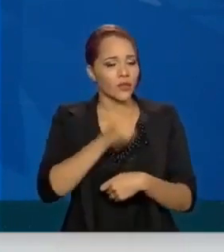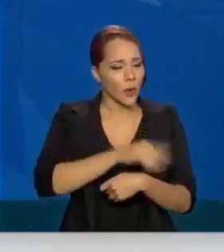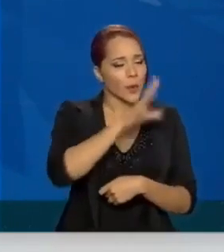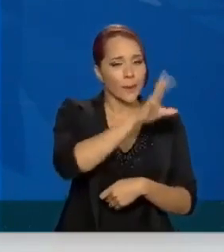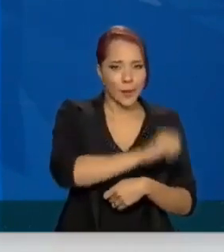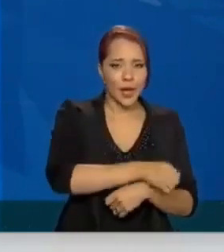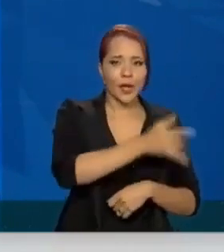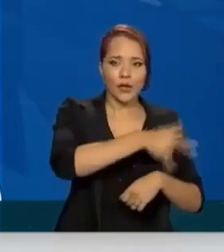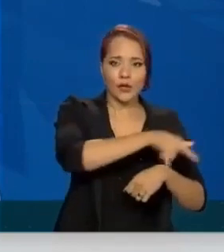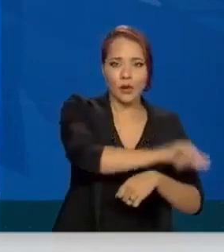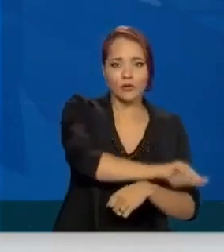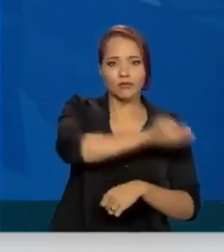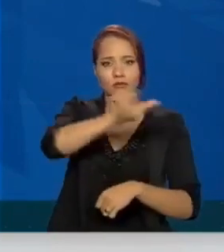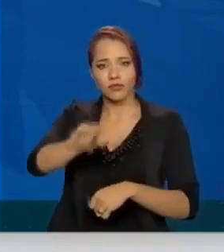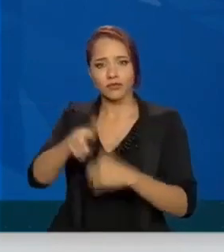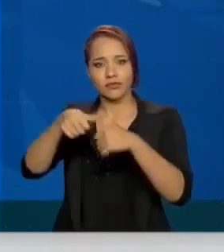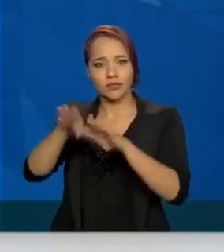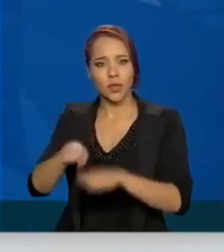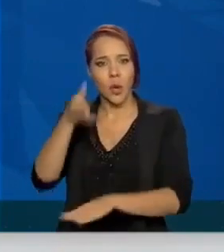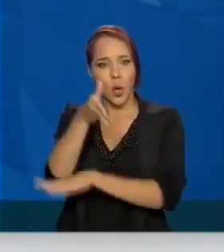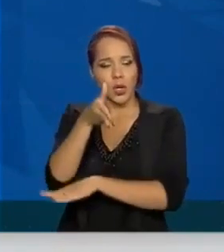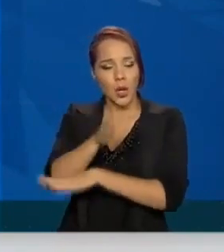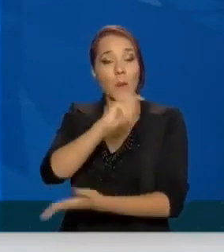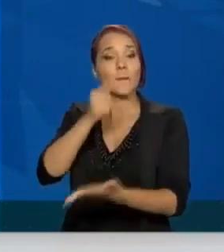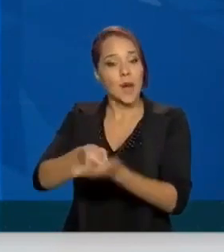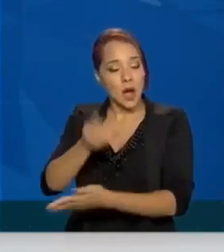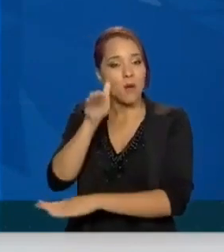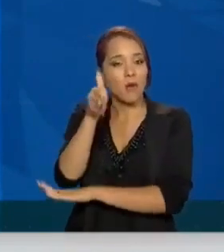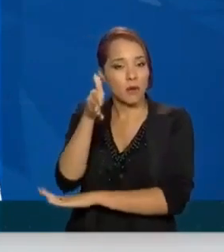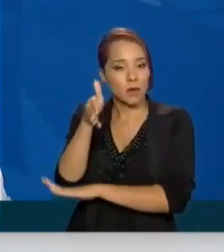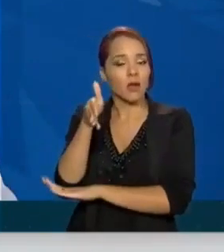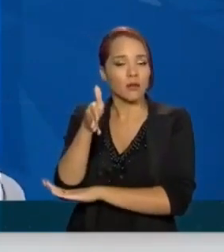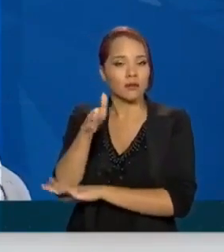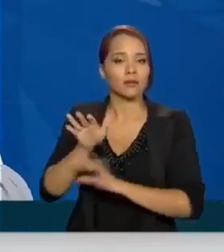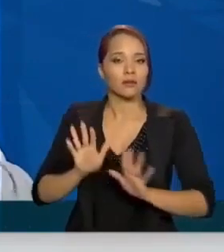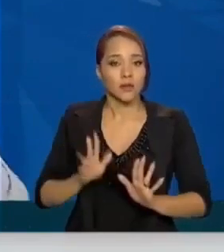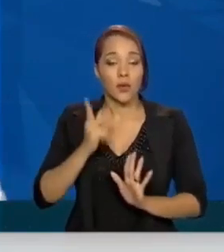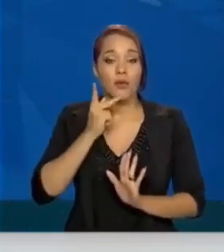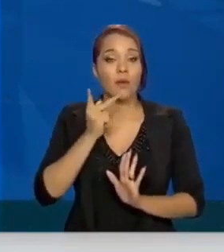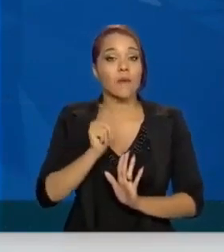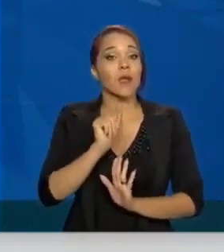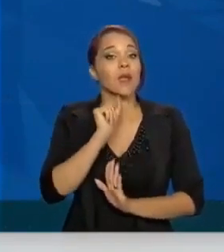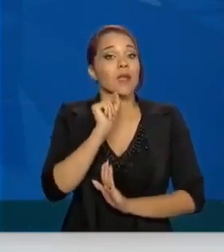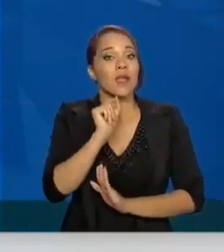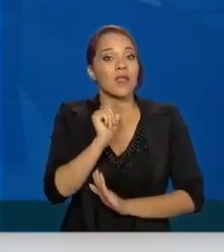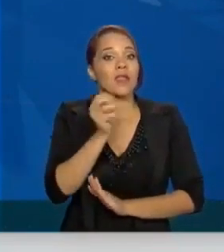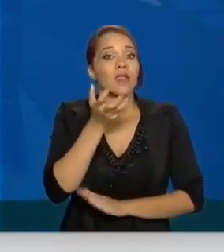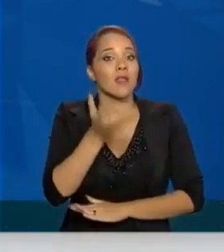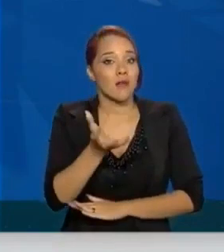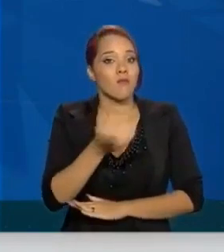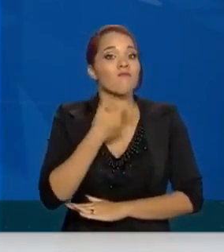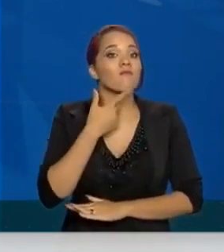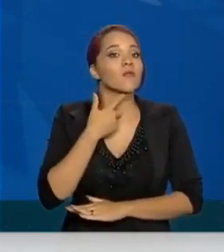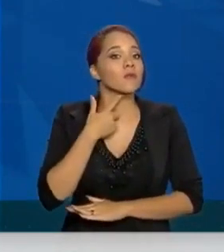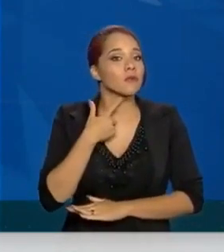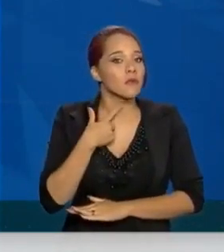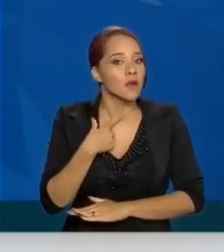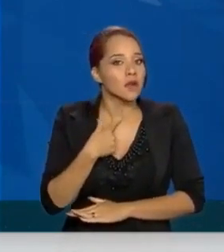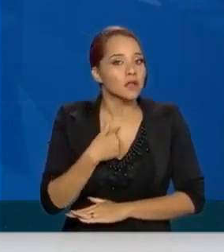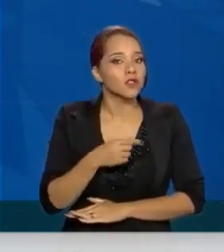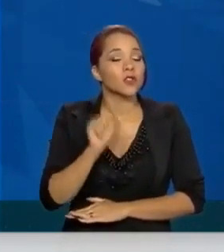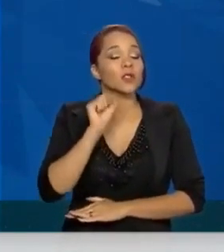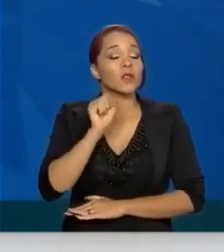avião, levo, ponho no hotel, pago. Estou dizendo isso para quem quer, quem